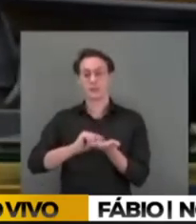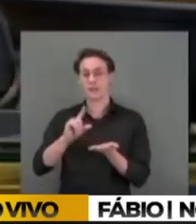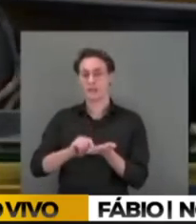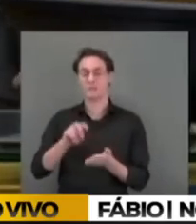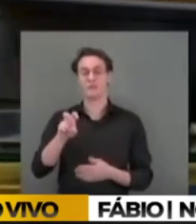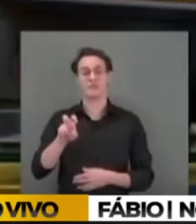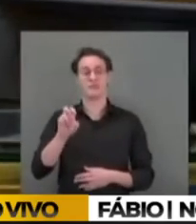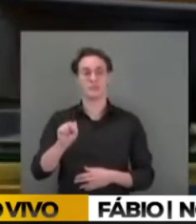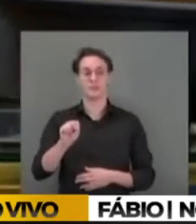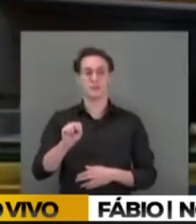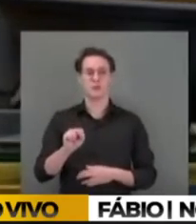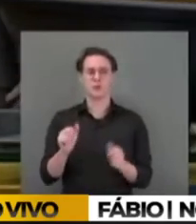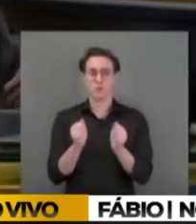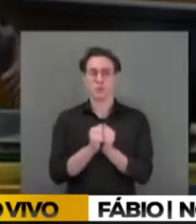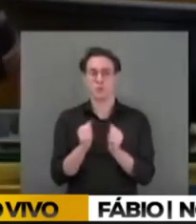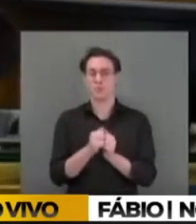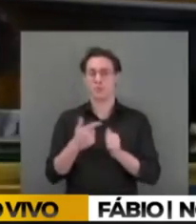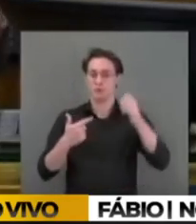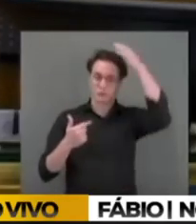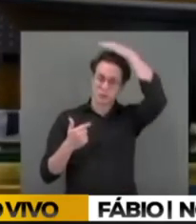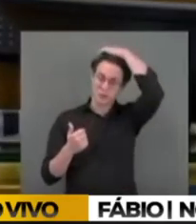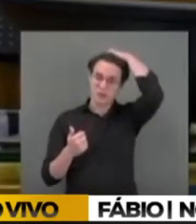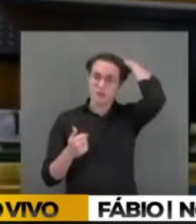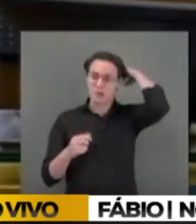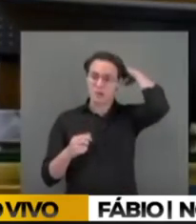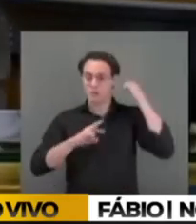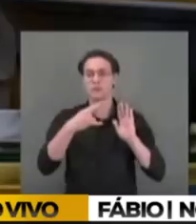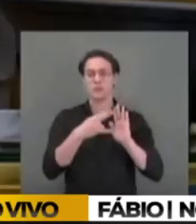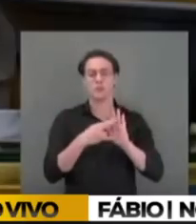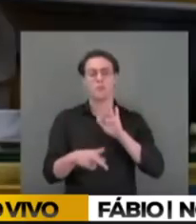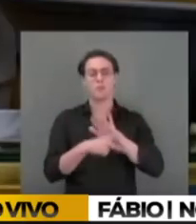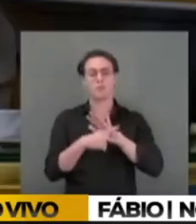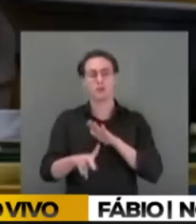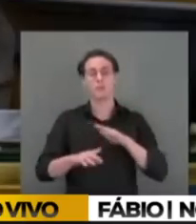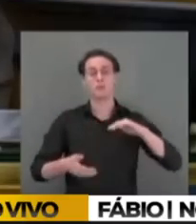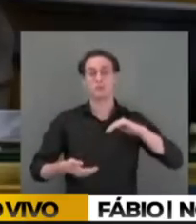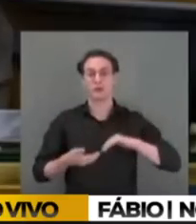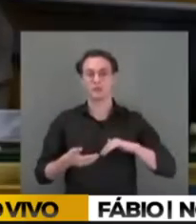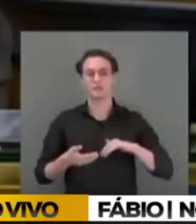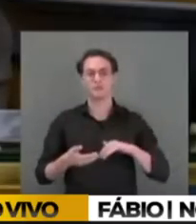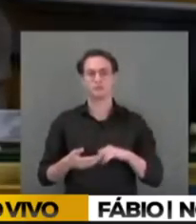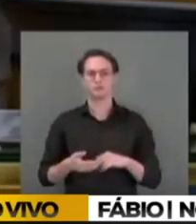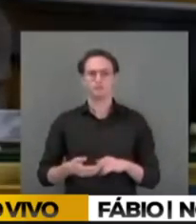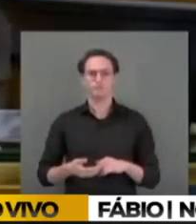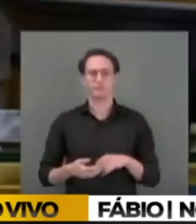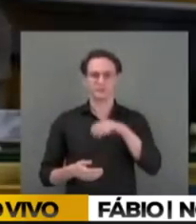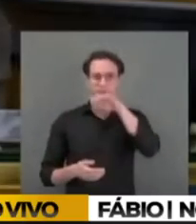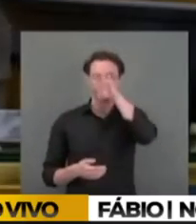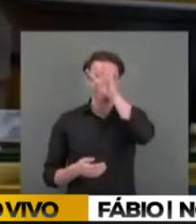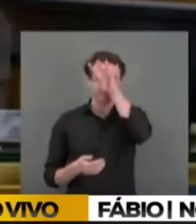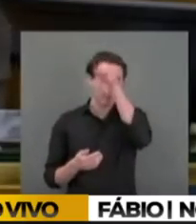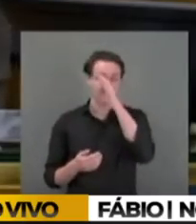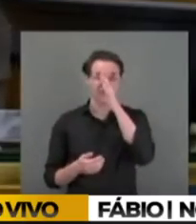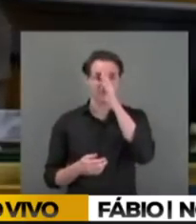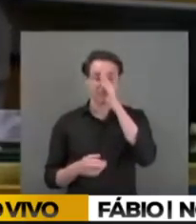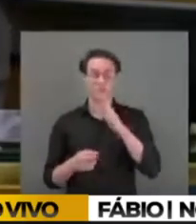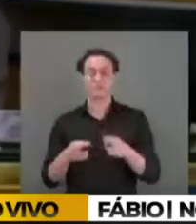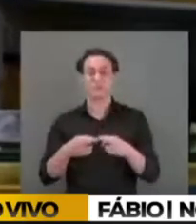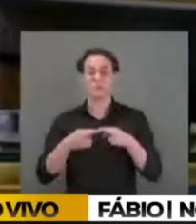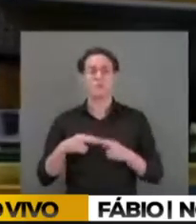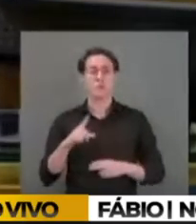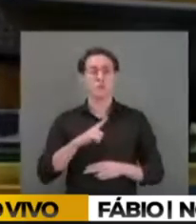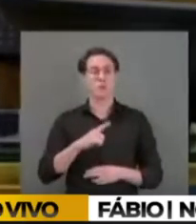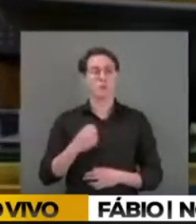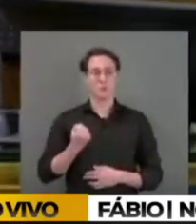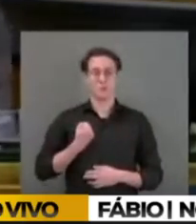e 21 do Regimento Comum do Congresso Nacional. O requerimento contém o